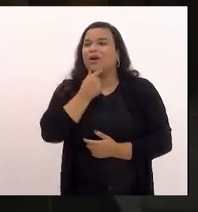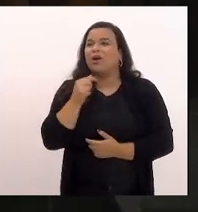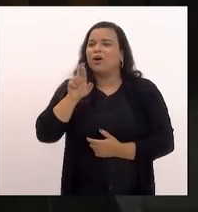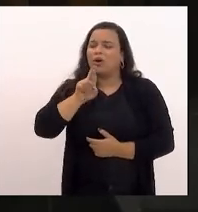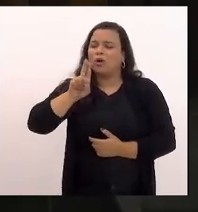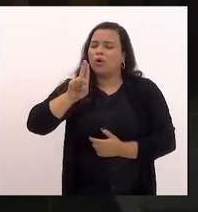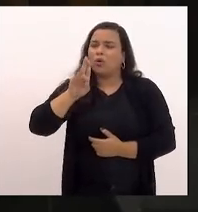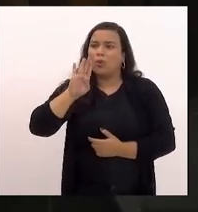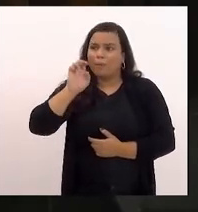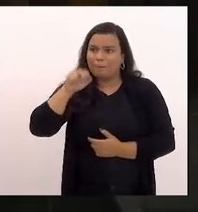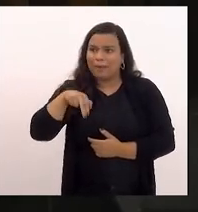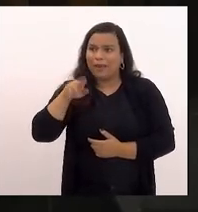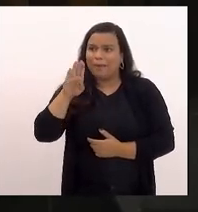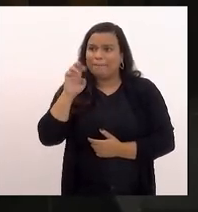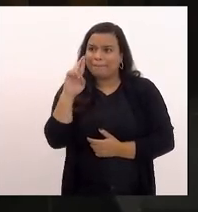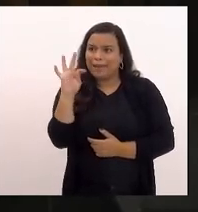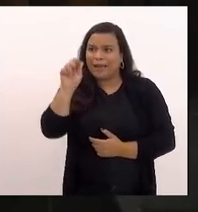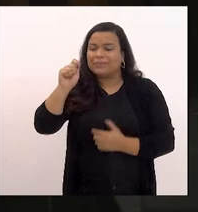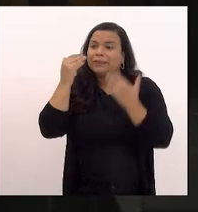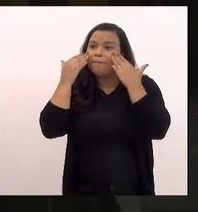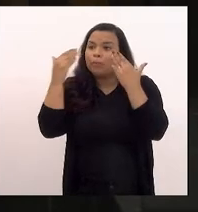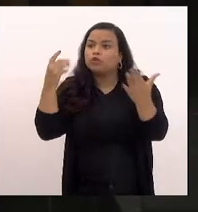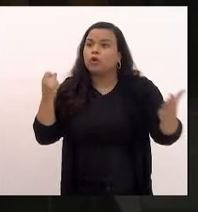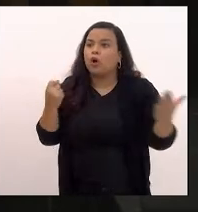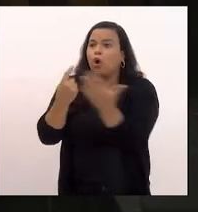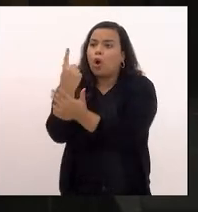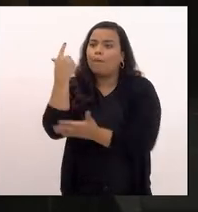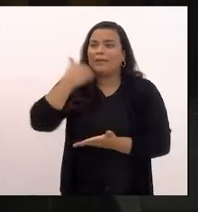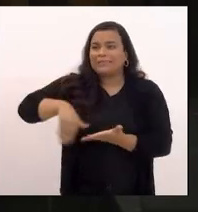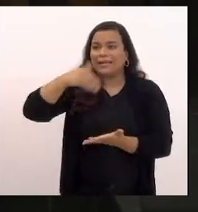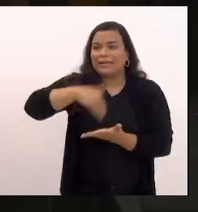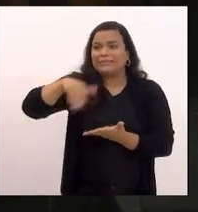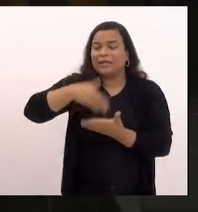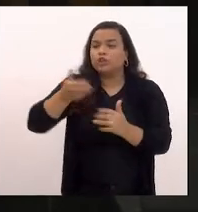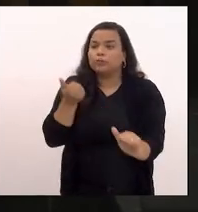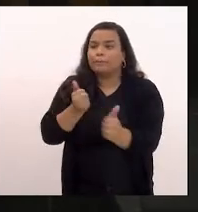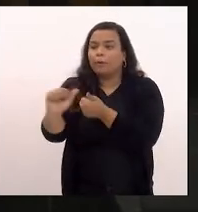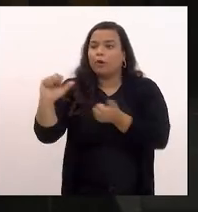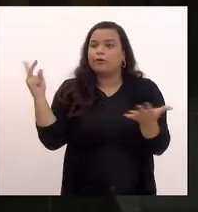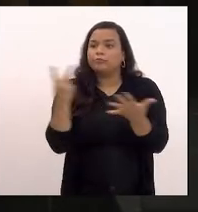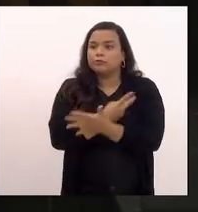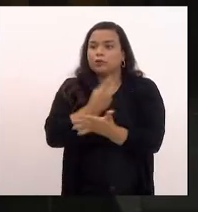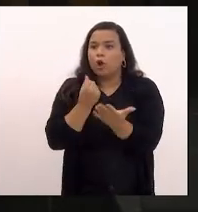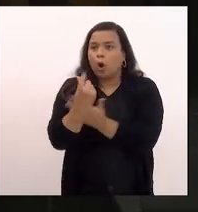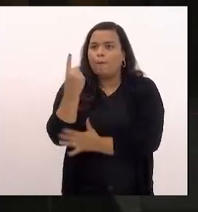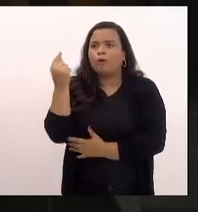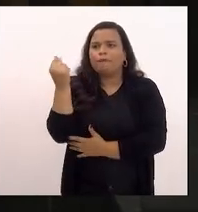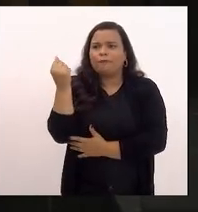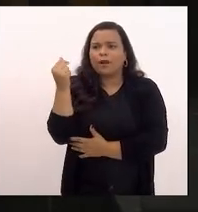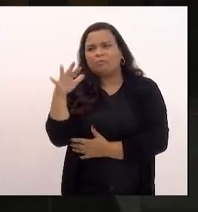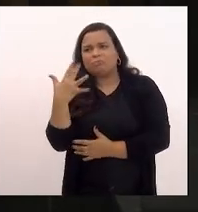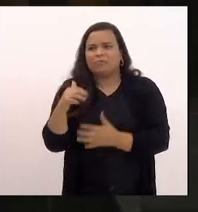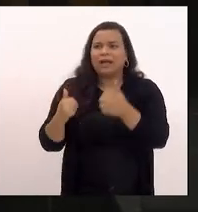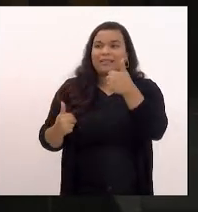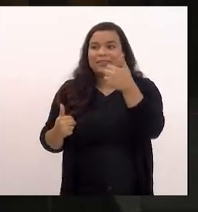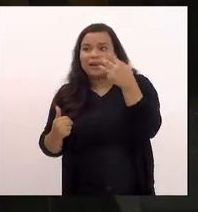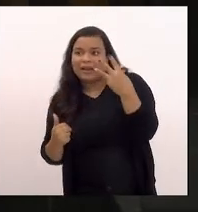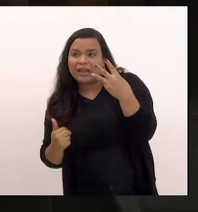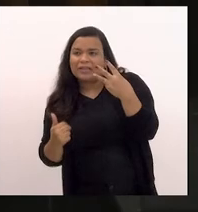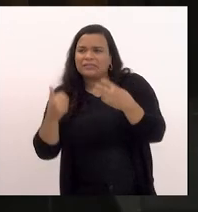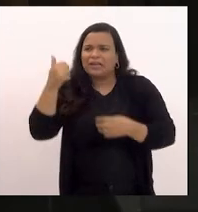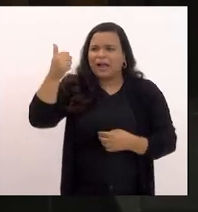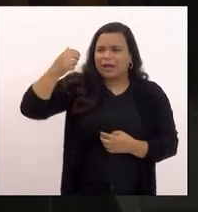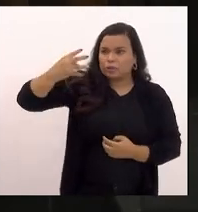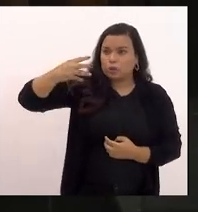uma compra feita pela Secretaria de Esporte de valores que chegam ao redor de 13, 14 milhões de reais